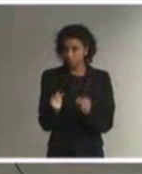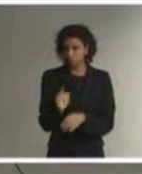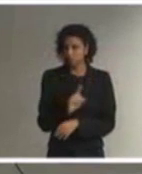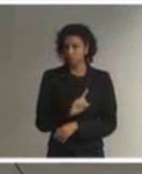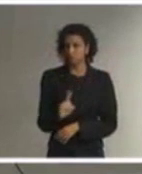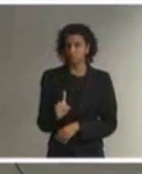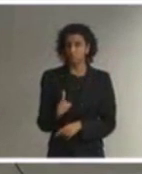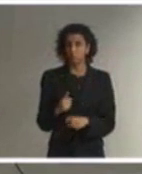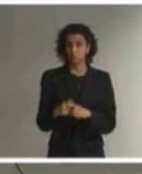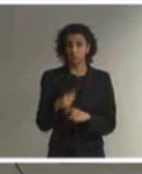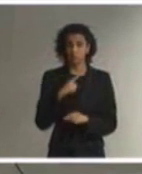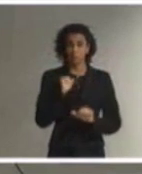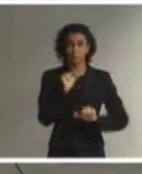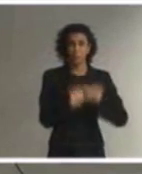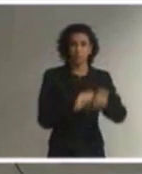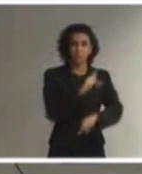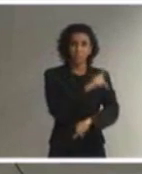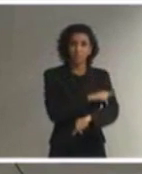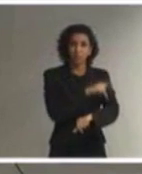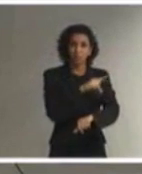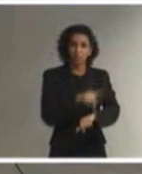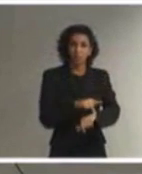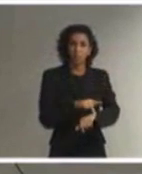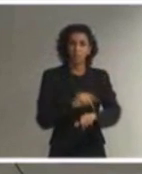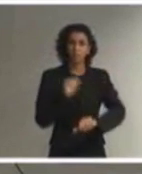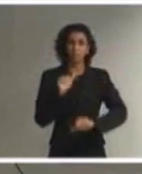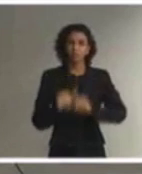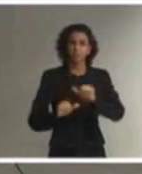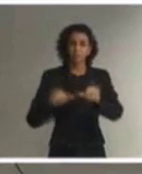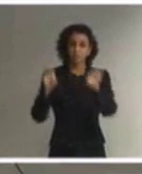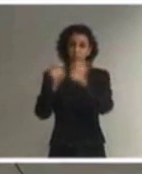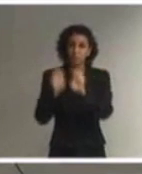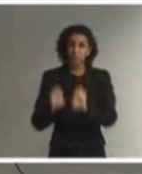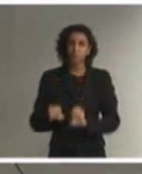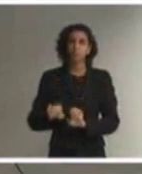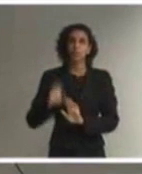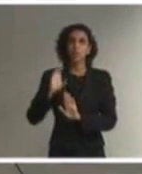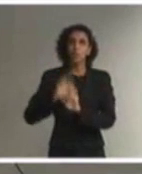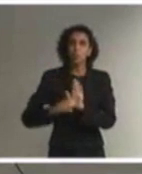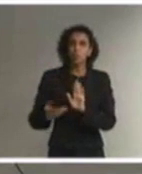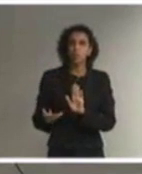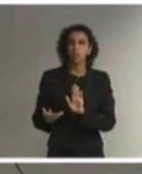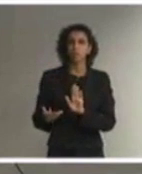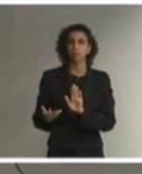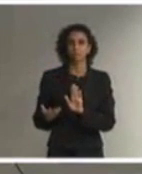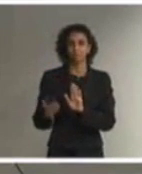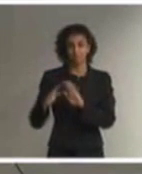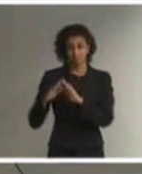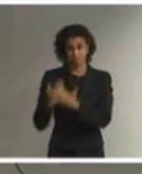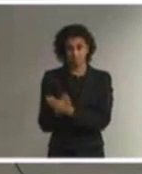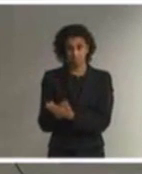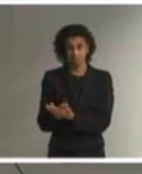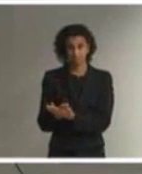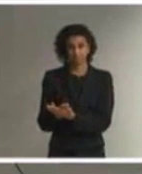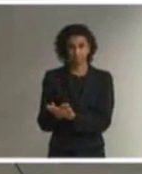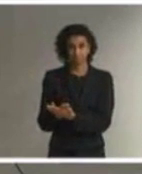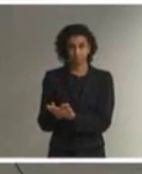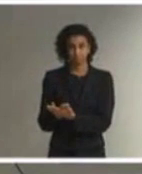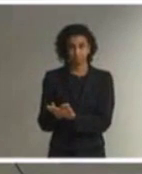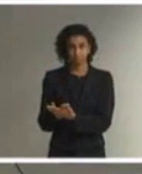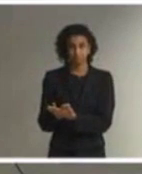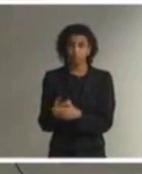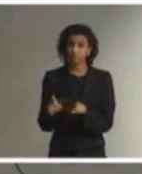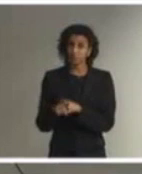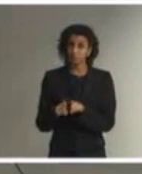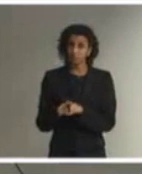porque envolve mudanças pedagógicas, mudanças na estrutura curricular do estabelecimento de ensino e que